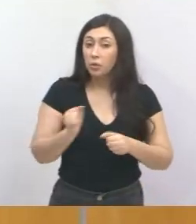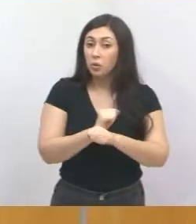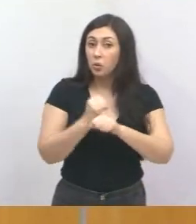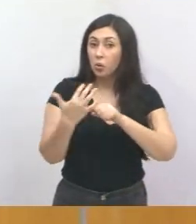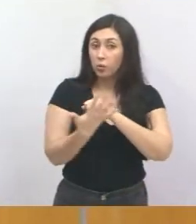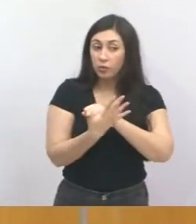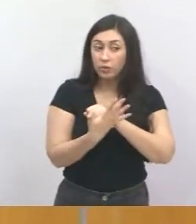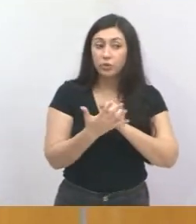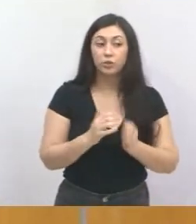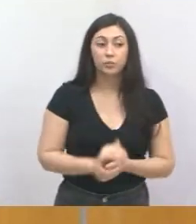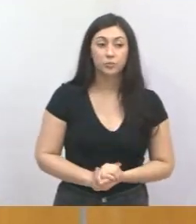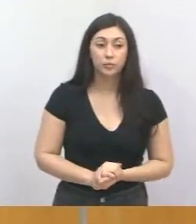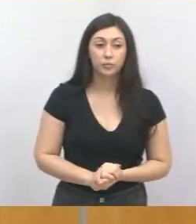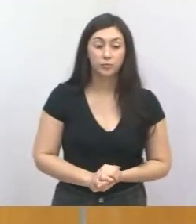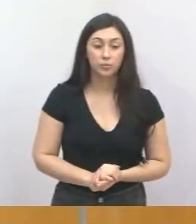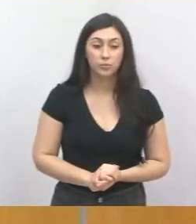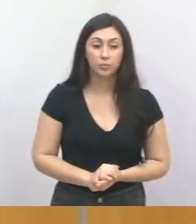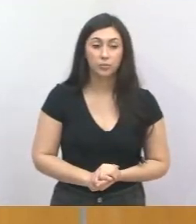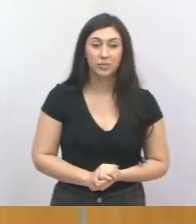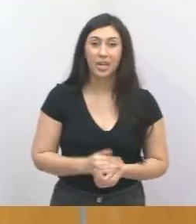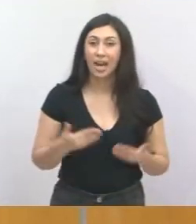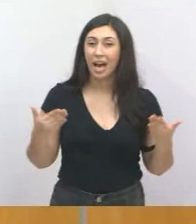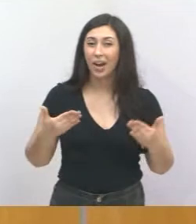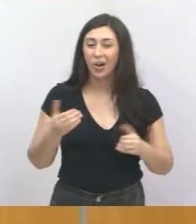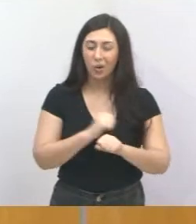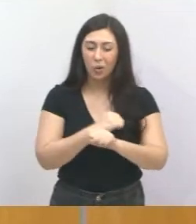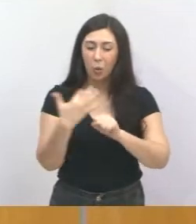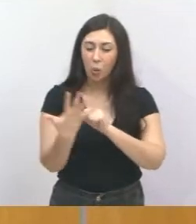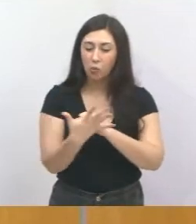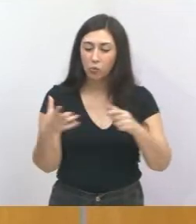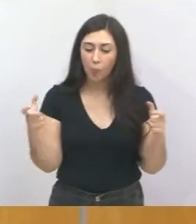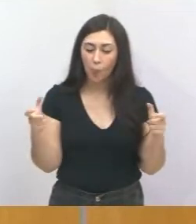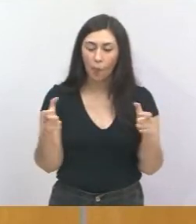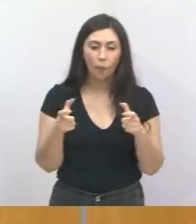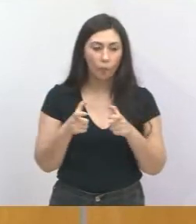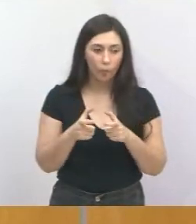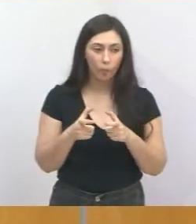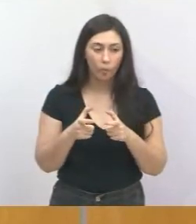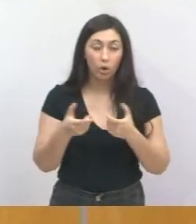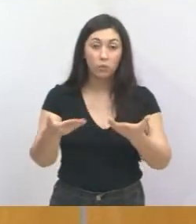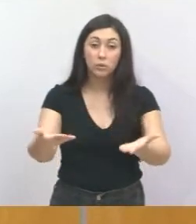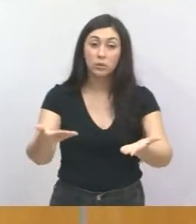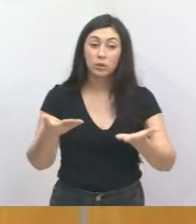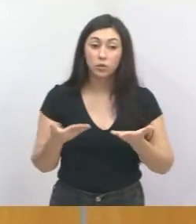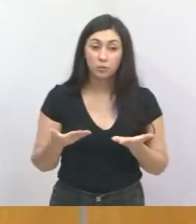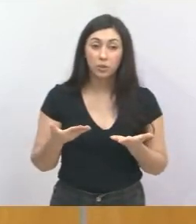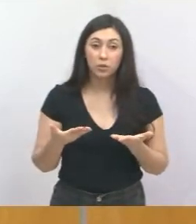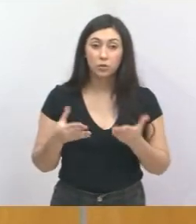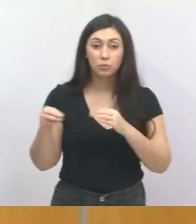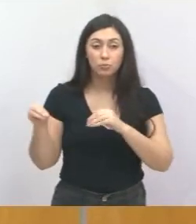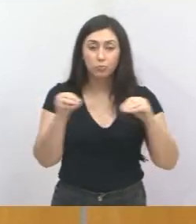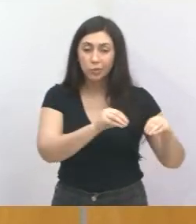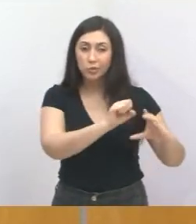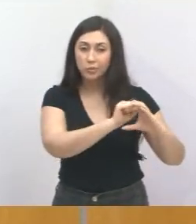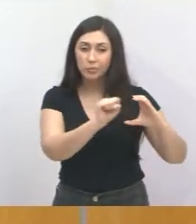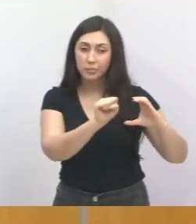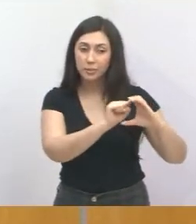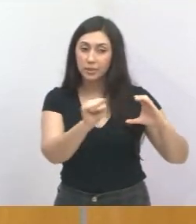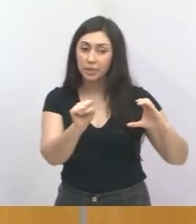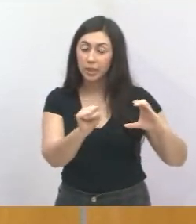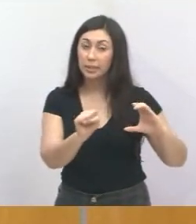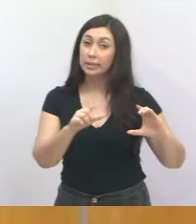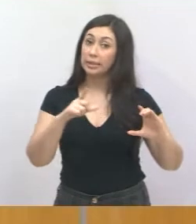depois que houve aí uma redução nos casos de Covid, o atendimento passou ali para Santa Casa. E